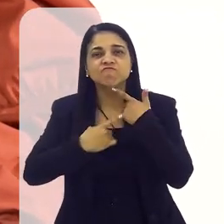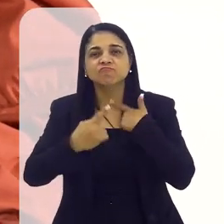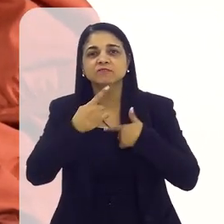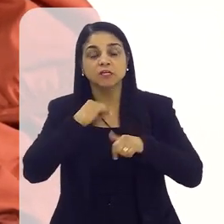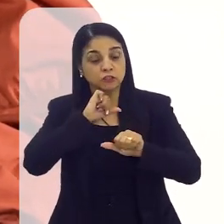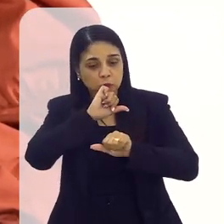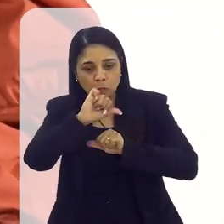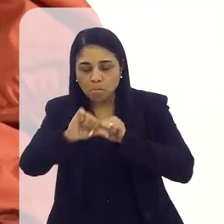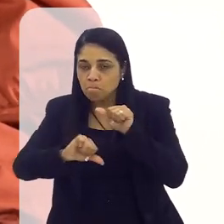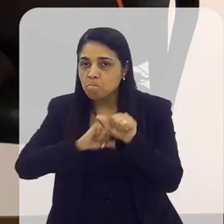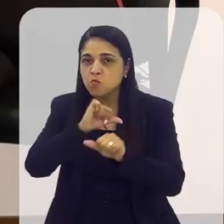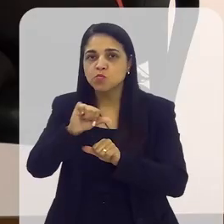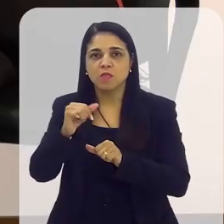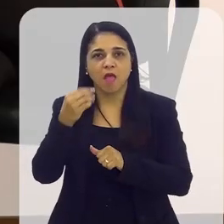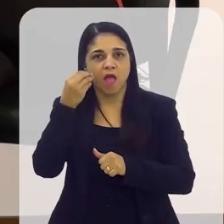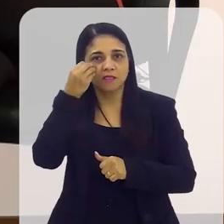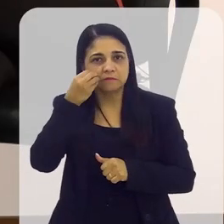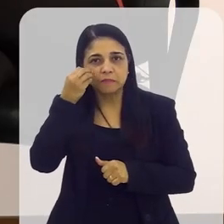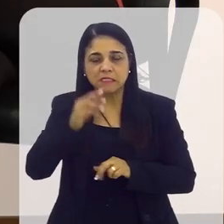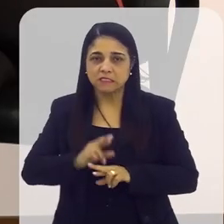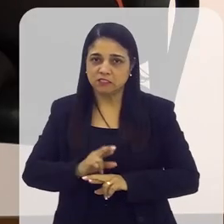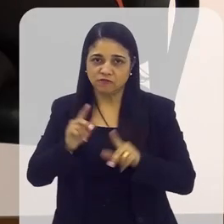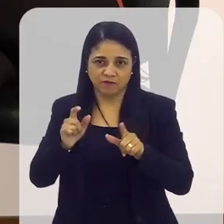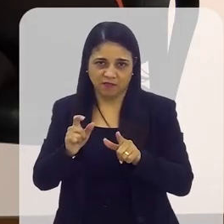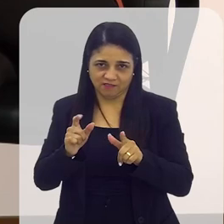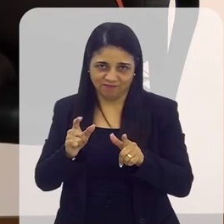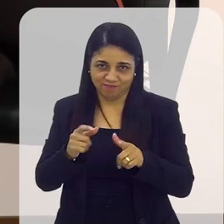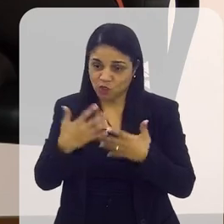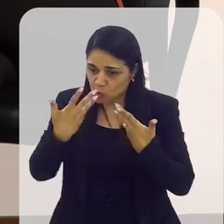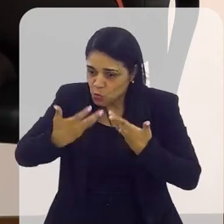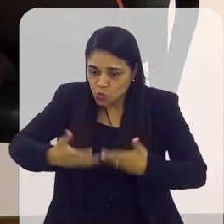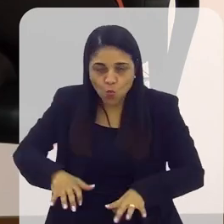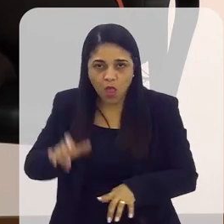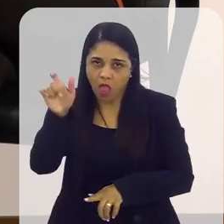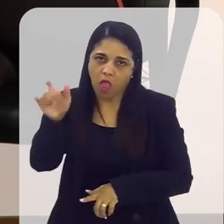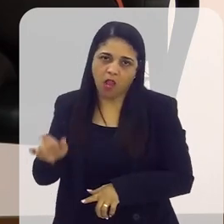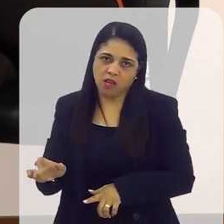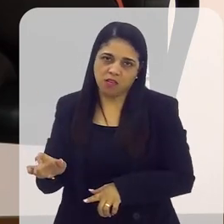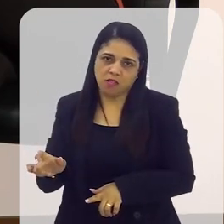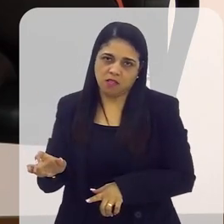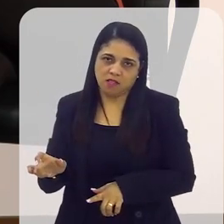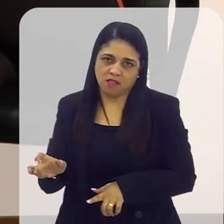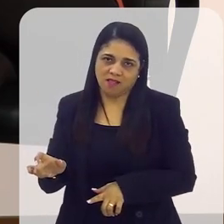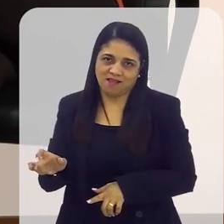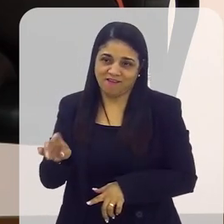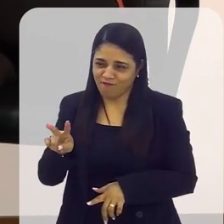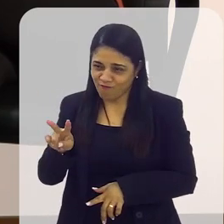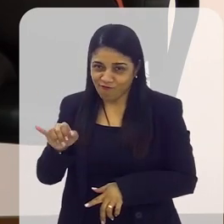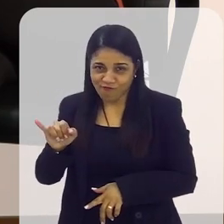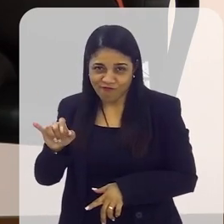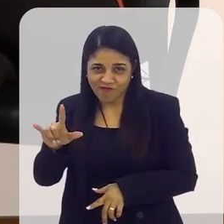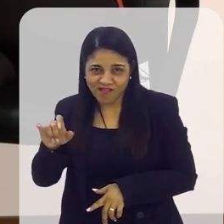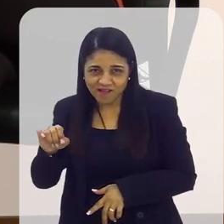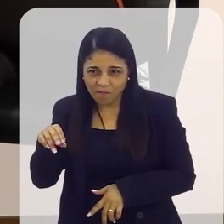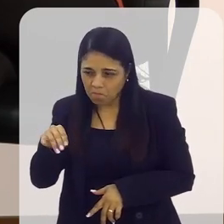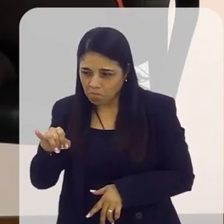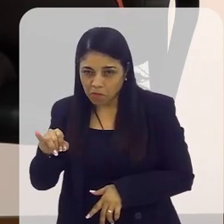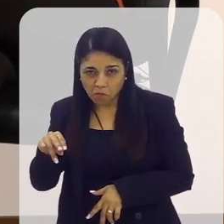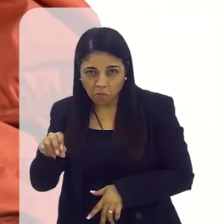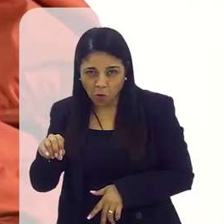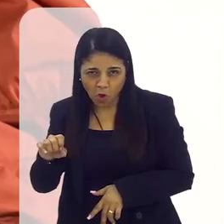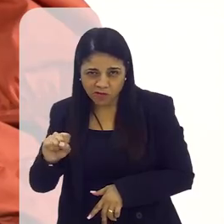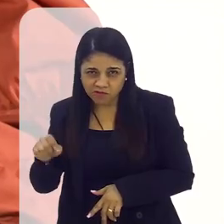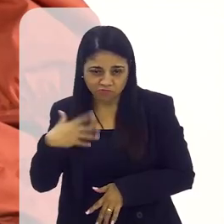da pessoa de tentar algo diferente, porque ninguém quer estar ali por hobby. Não está, não está. São